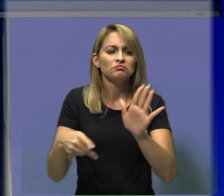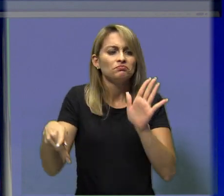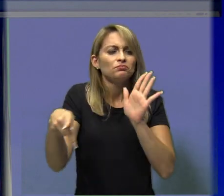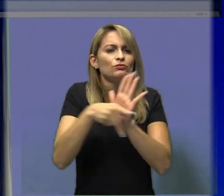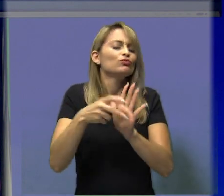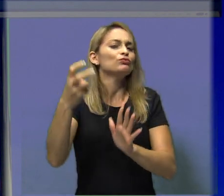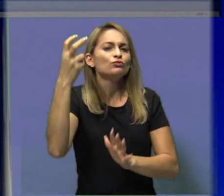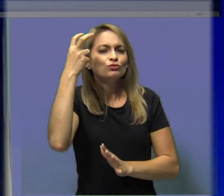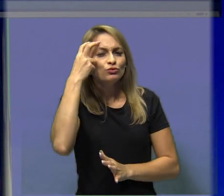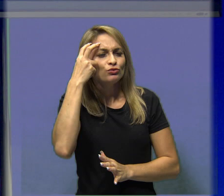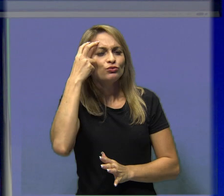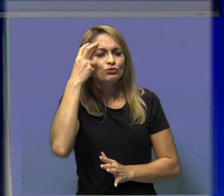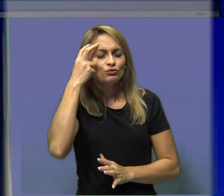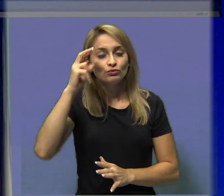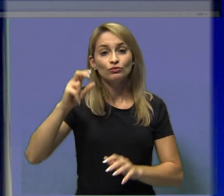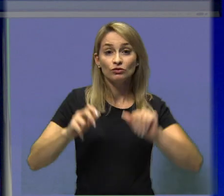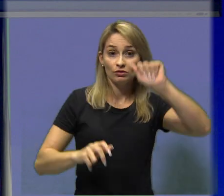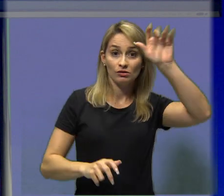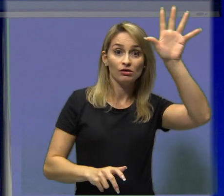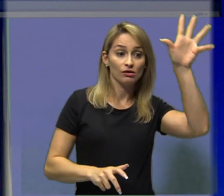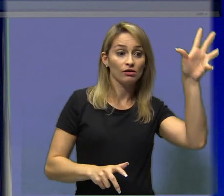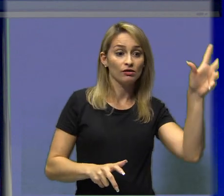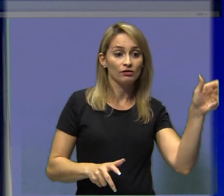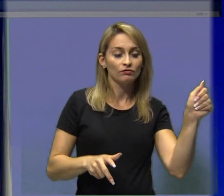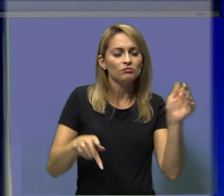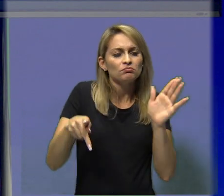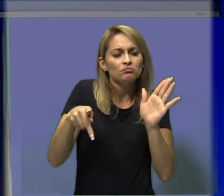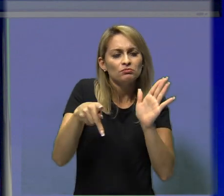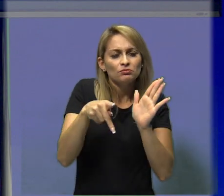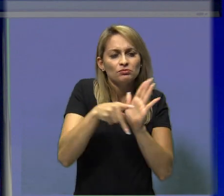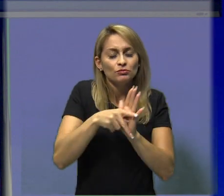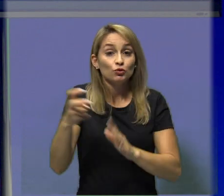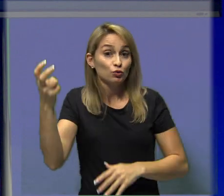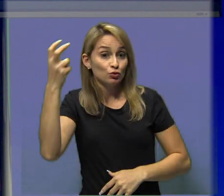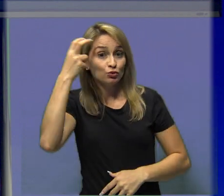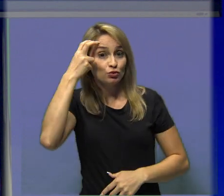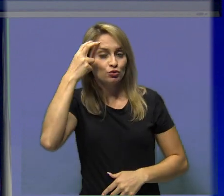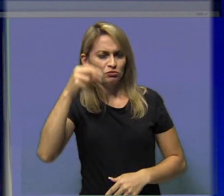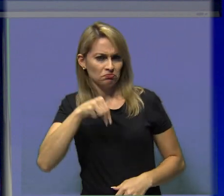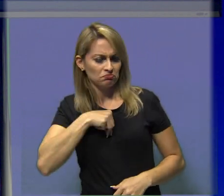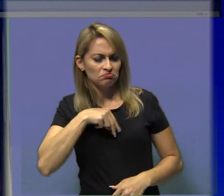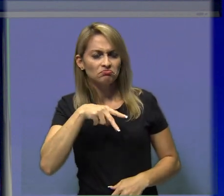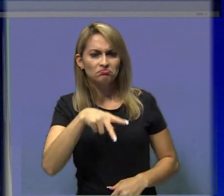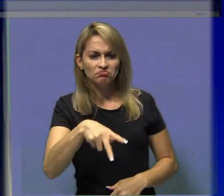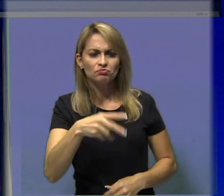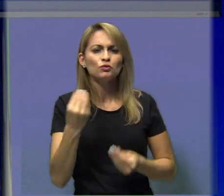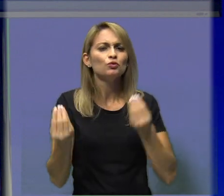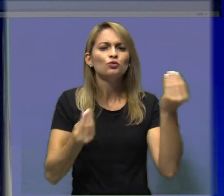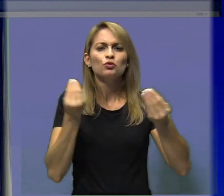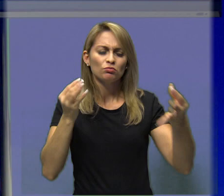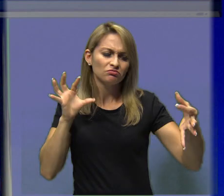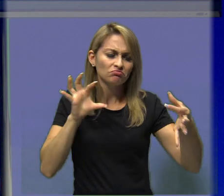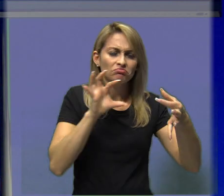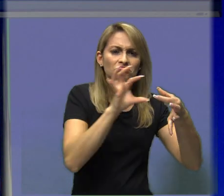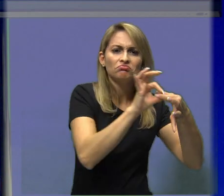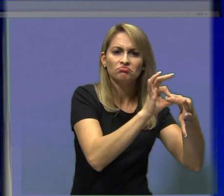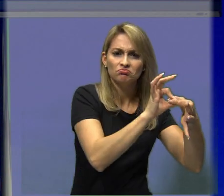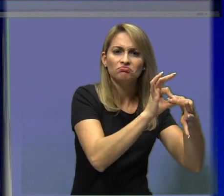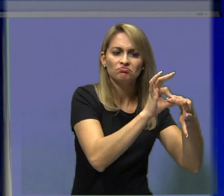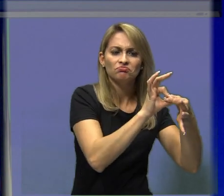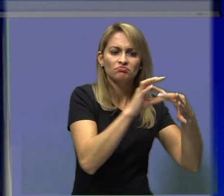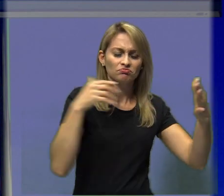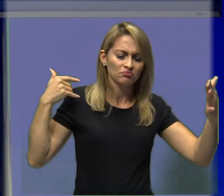fundiram, né? No decorrer da construção daquilo que nós chamamos de pátria Brasil. E daí